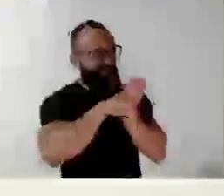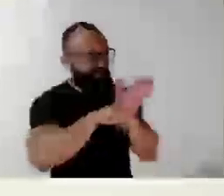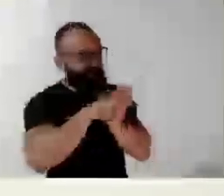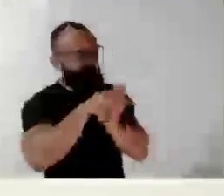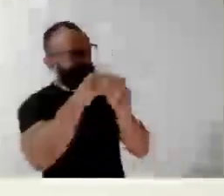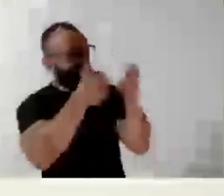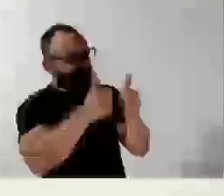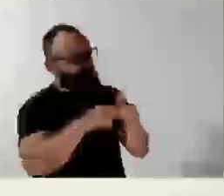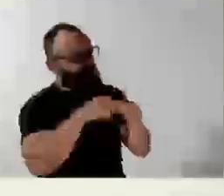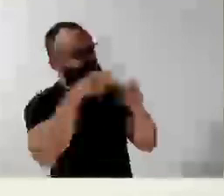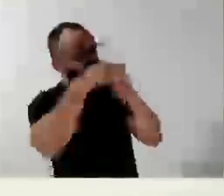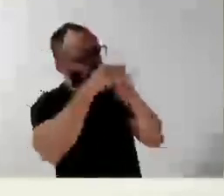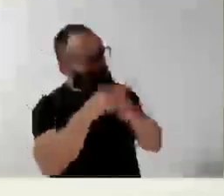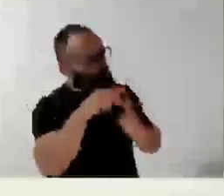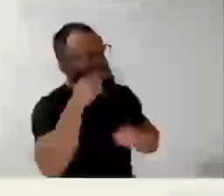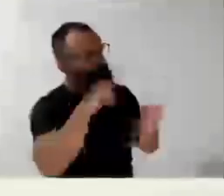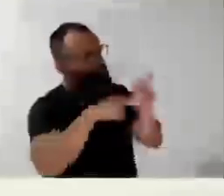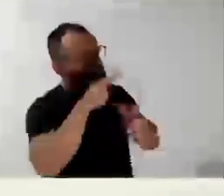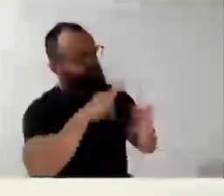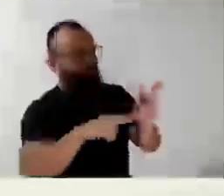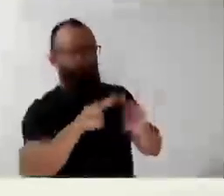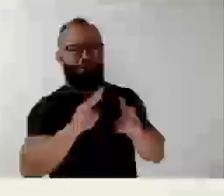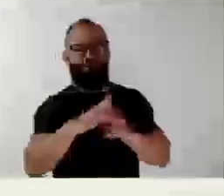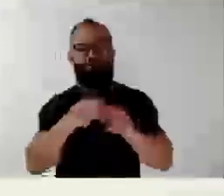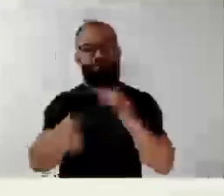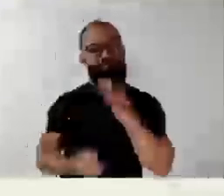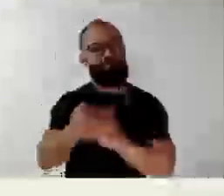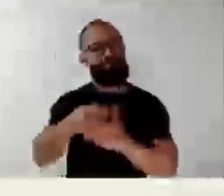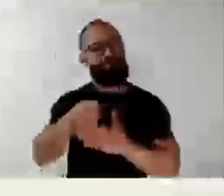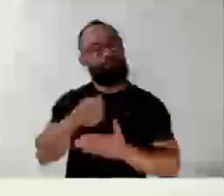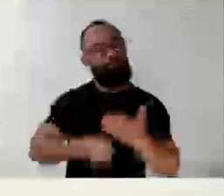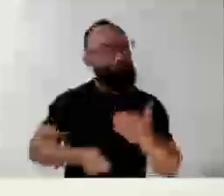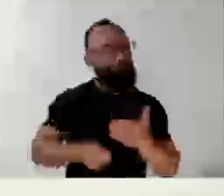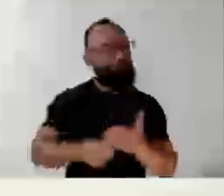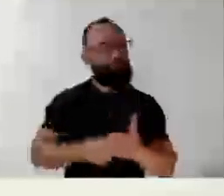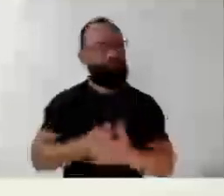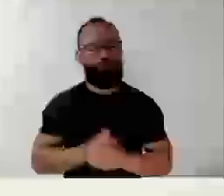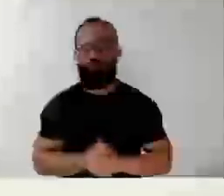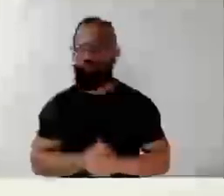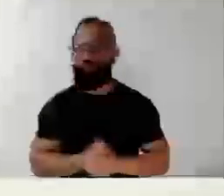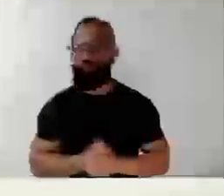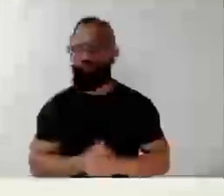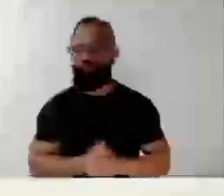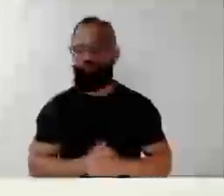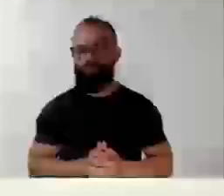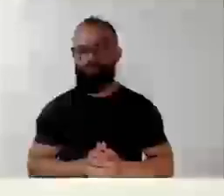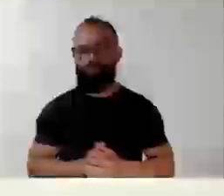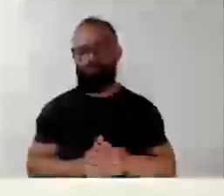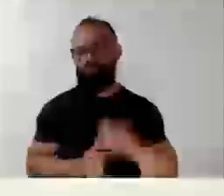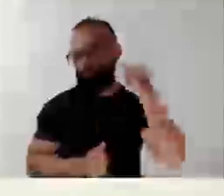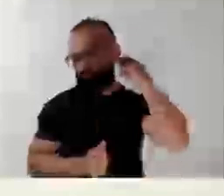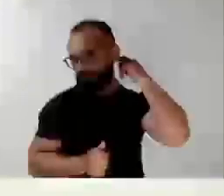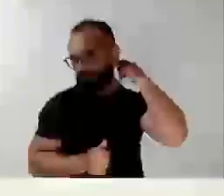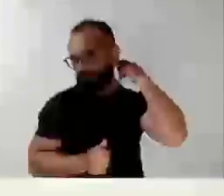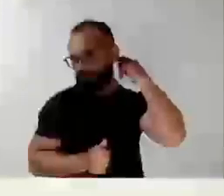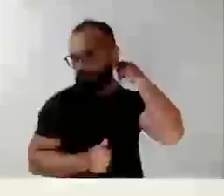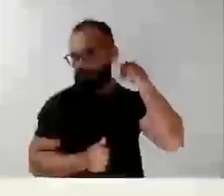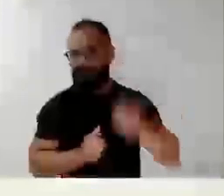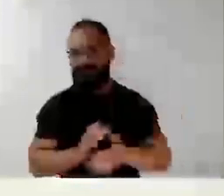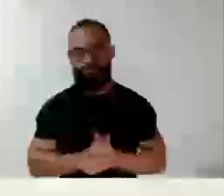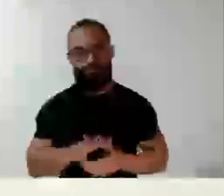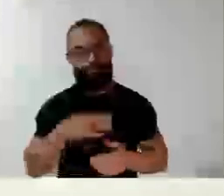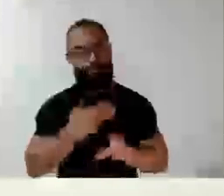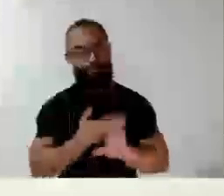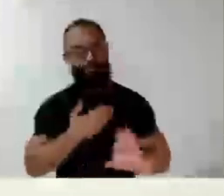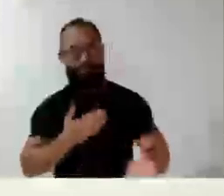todo o relatório ao conhecimento do Executivo, pedimos até um retorno para que não... A senhora estava afastada, mas a gente ficou